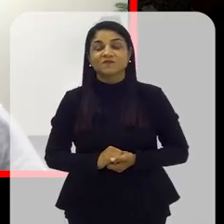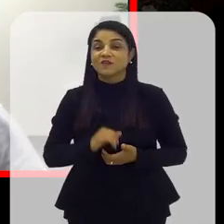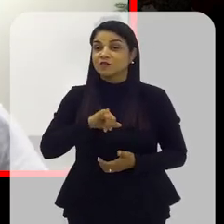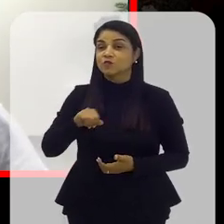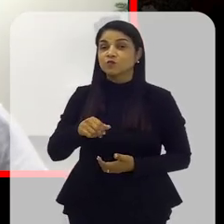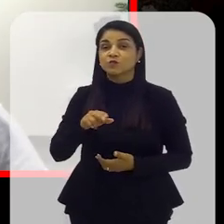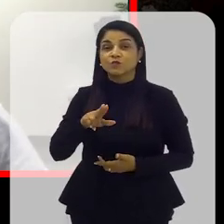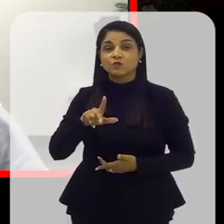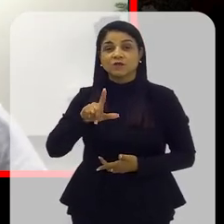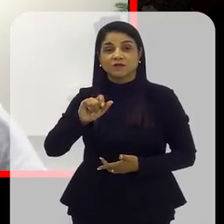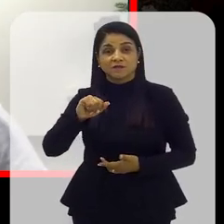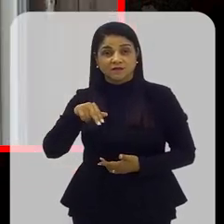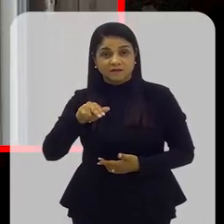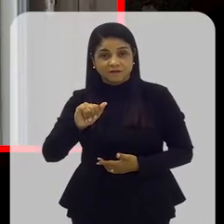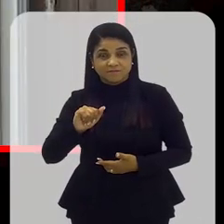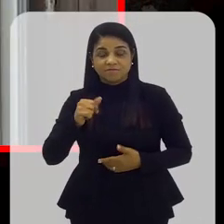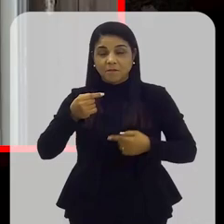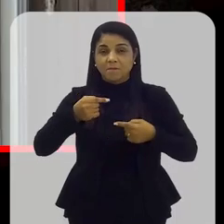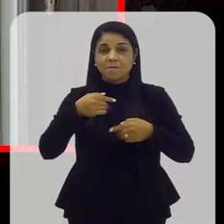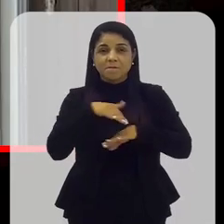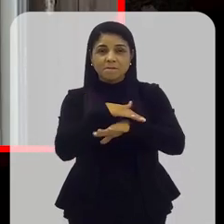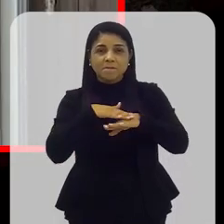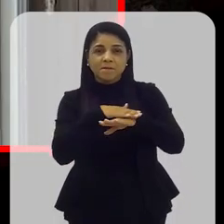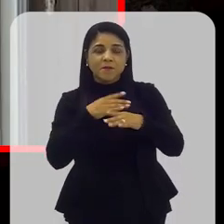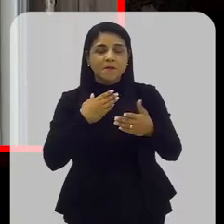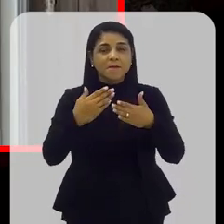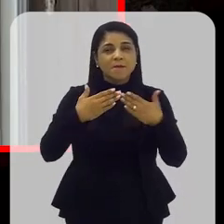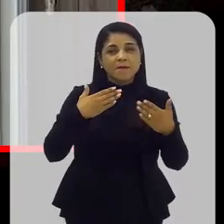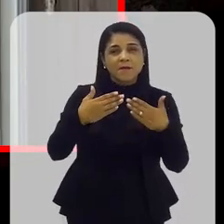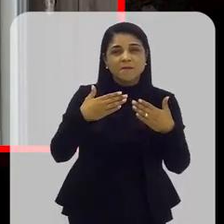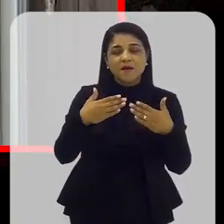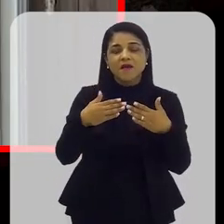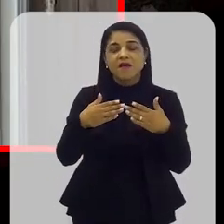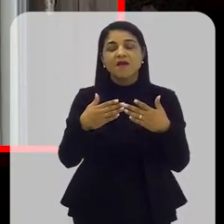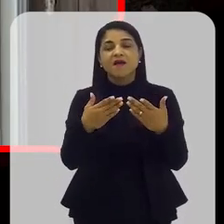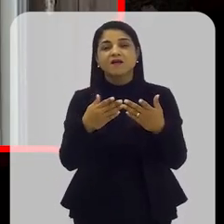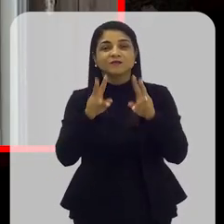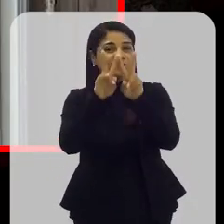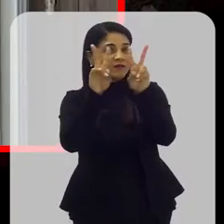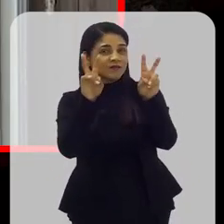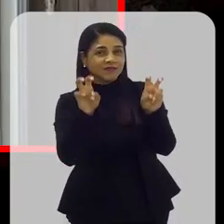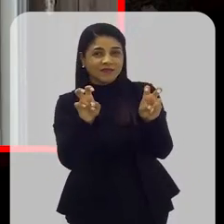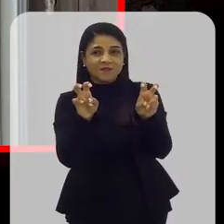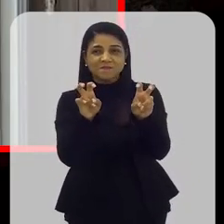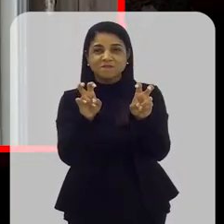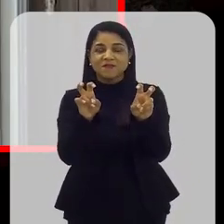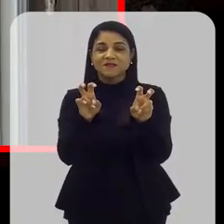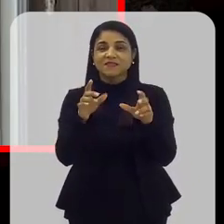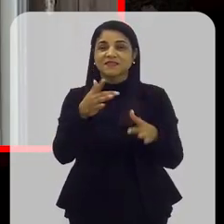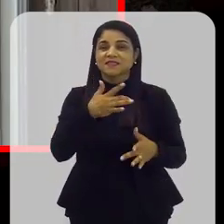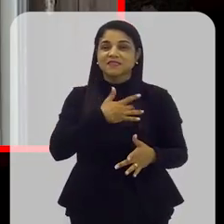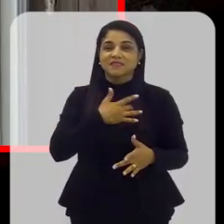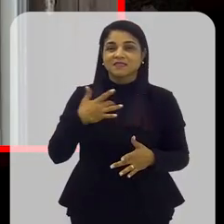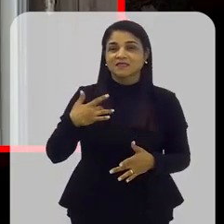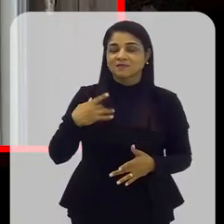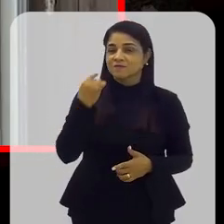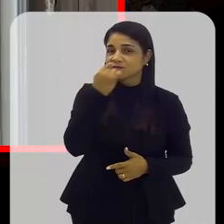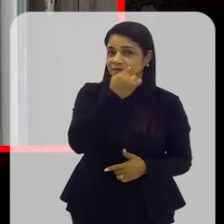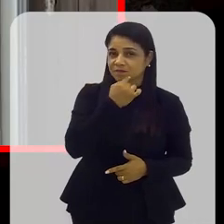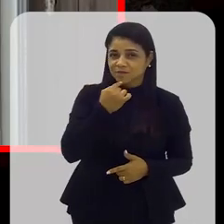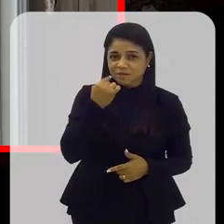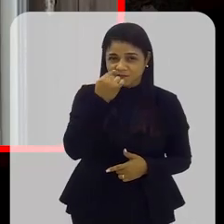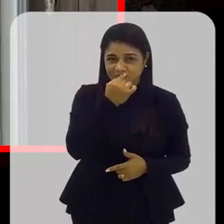Juliana, vou começar nosso bate-papo por você para a gente falar um pouquinho sobre esse que é um, quando o assunto é a saúde bucal,